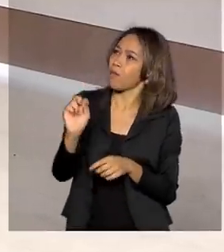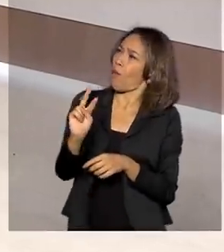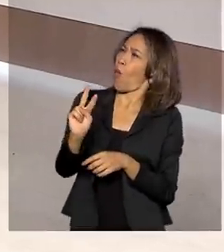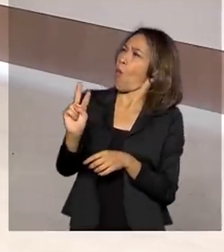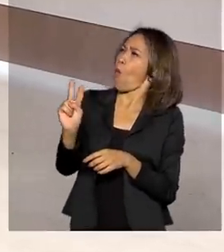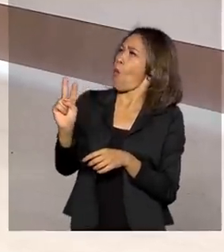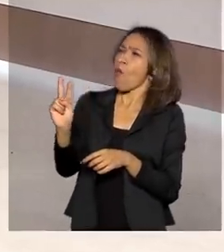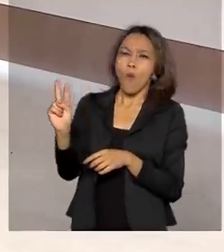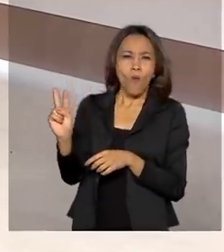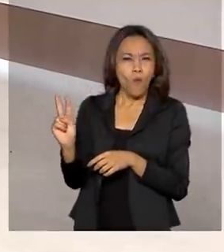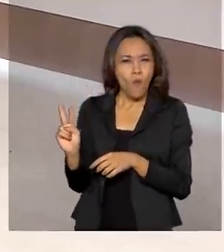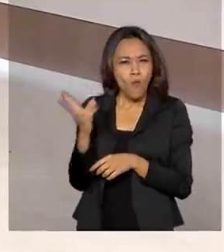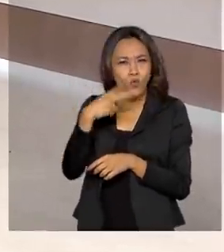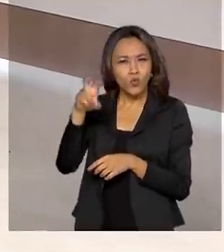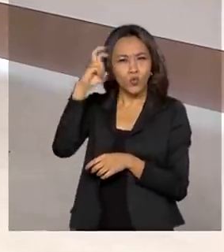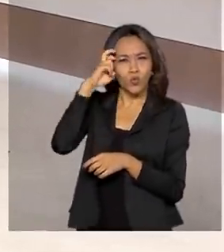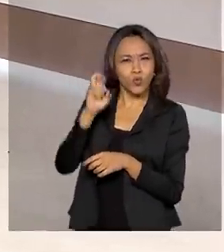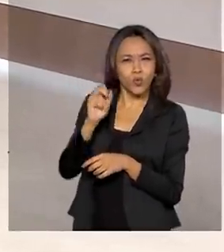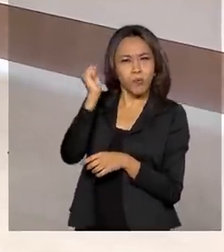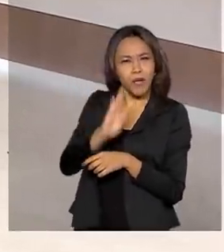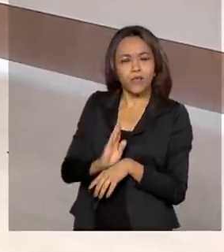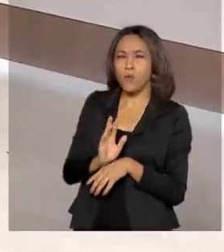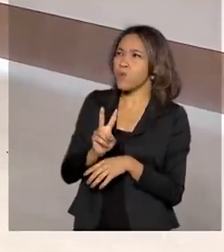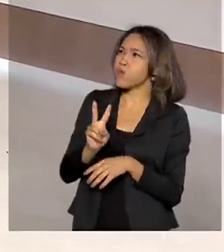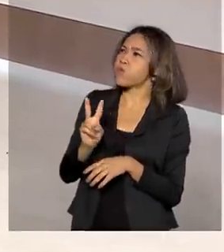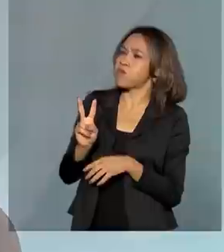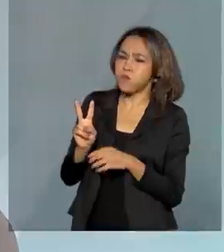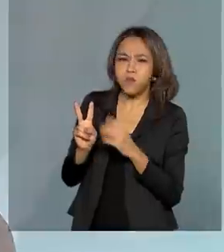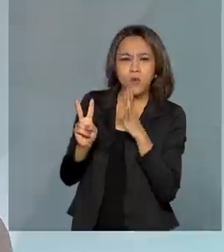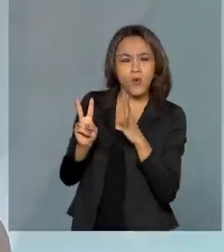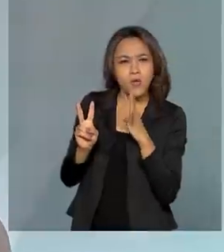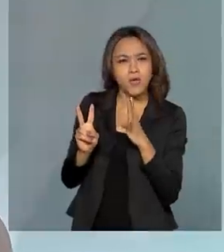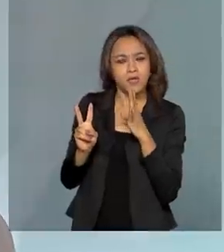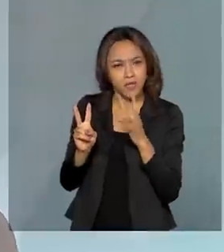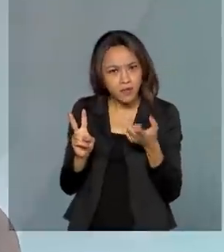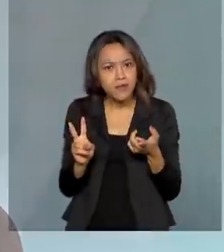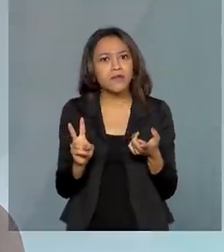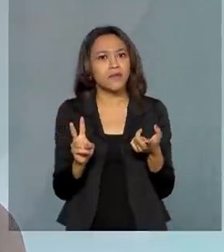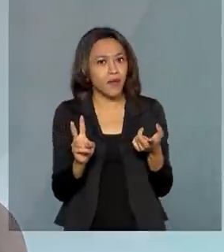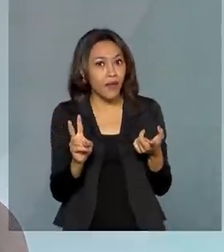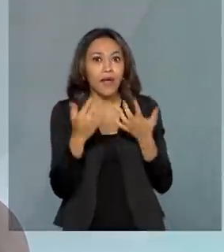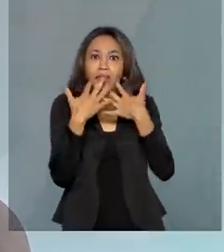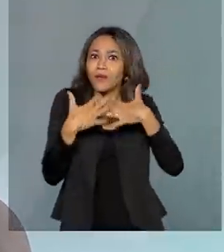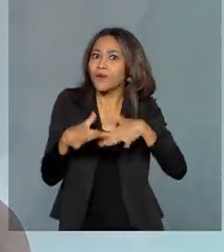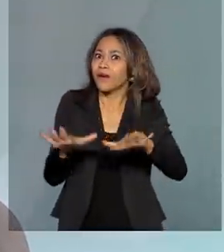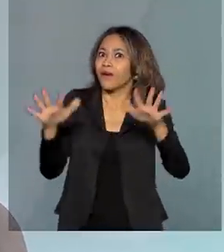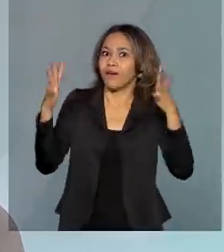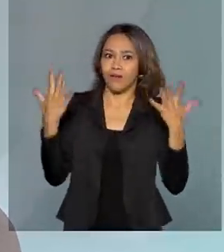opções culturais para ele poder conhecer, associar a questão natural.